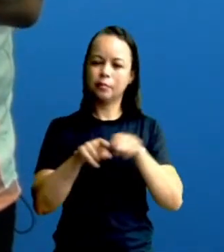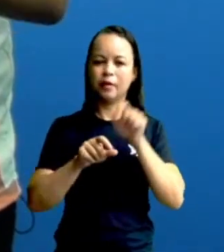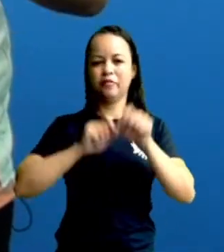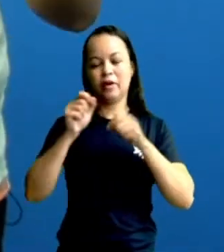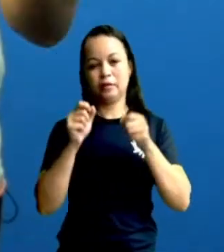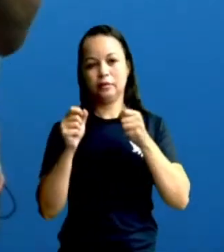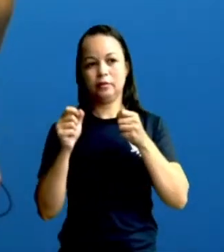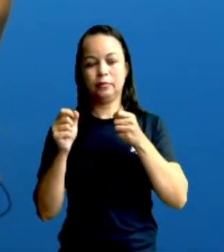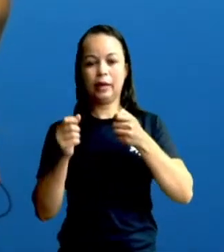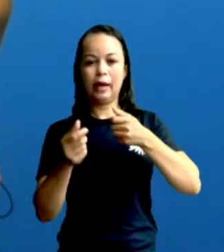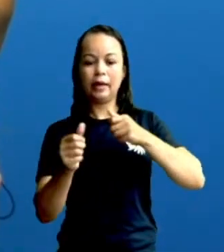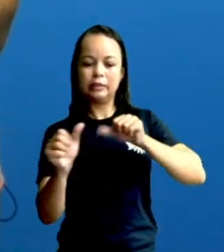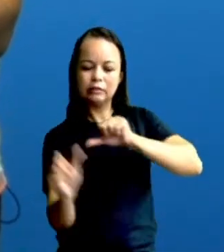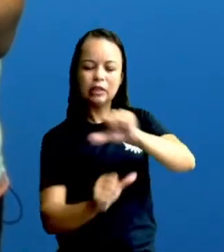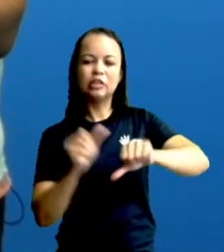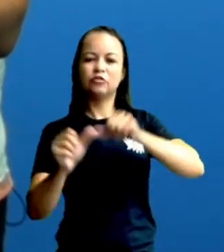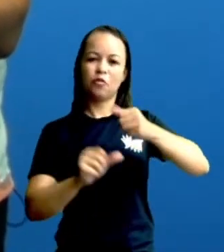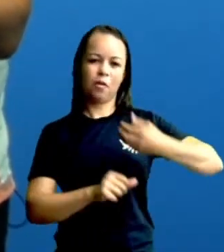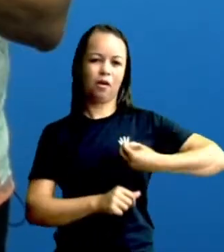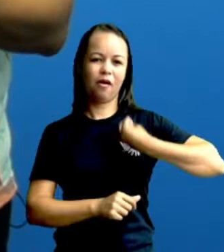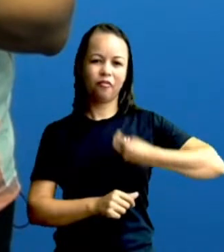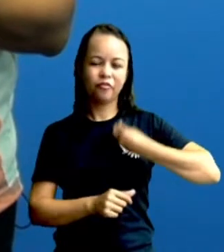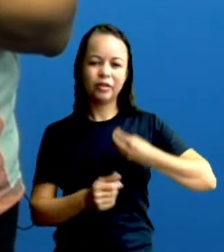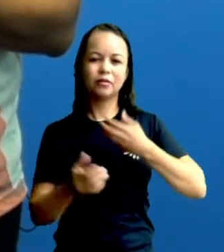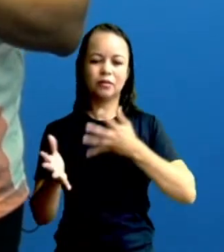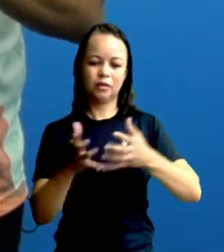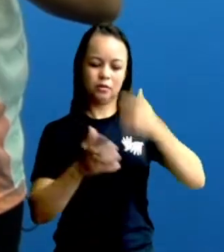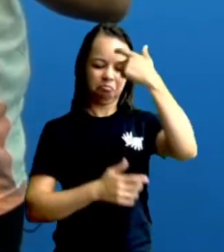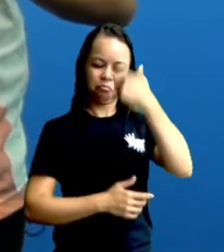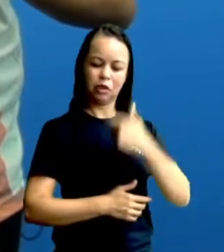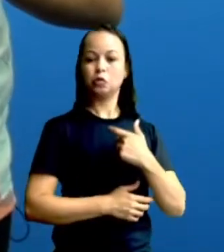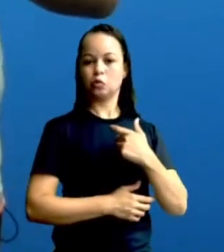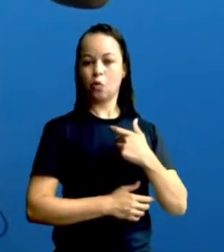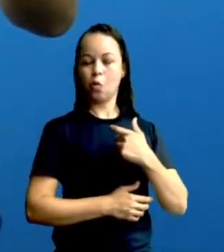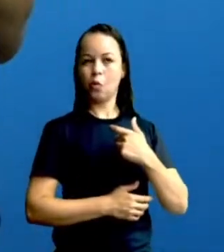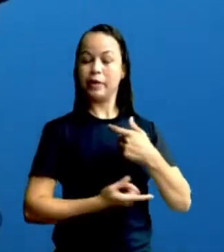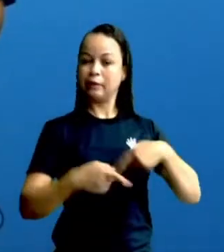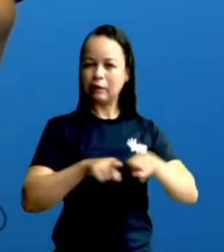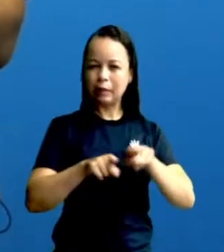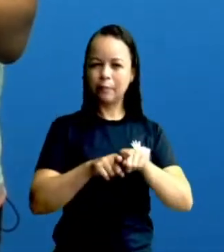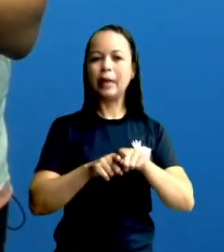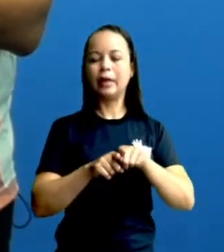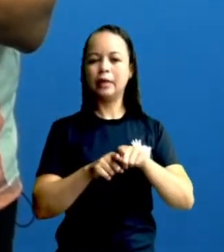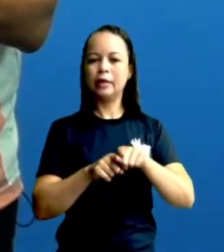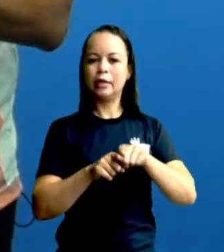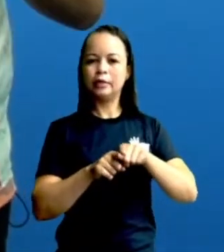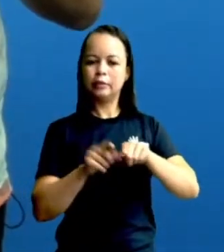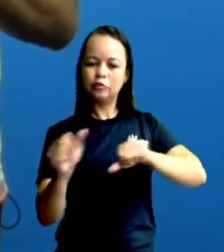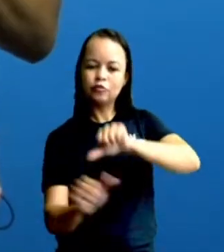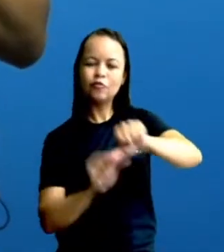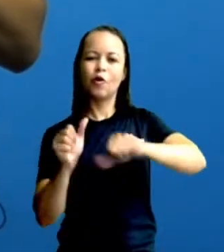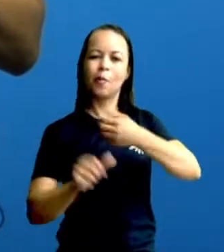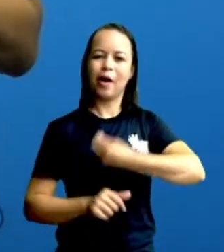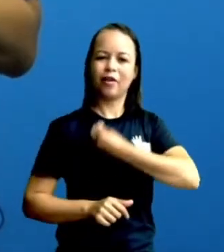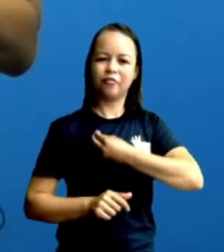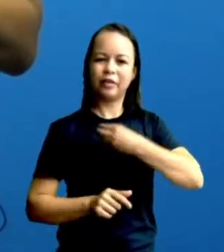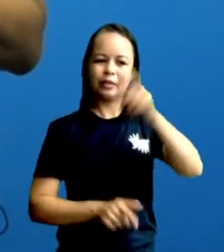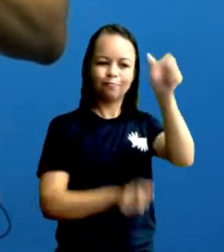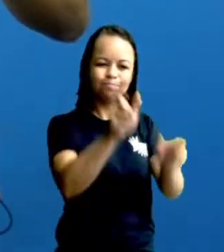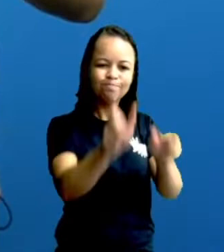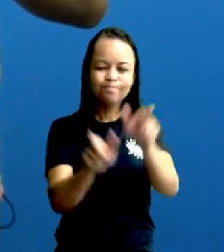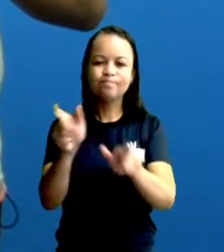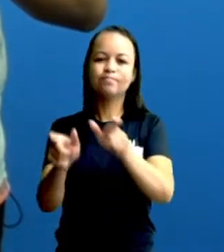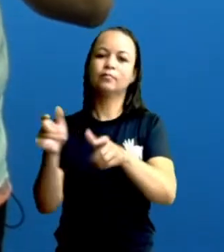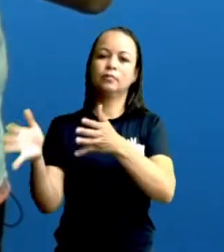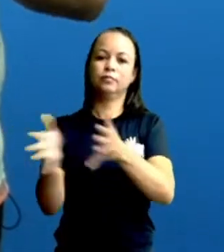disso para transformar a vida de quem eu sou e transformar a vida de quem está próximo de mim, pode ter certeza,